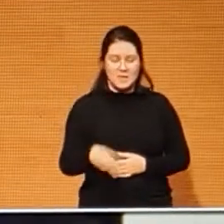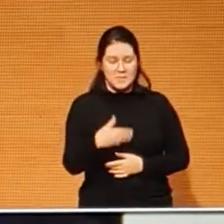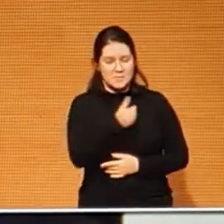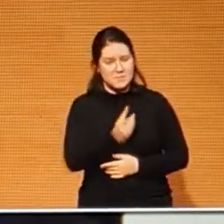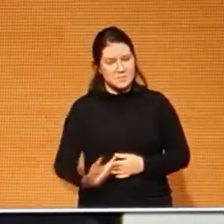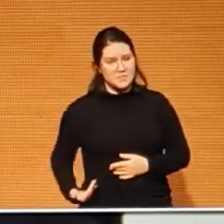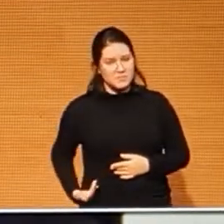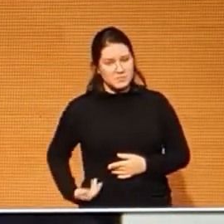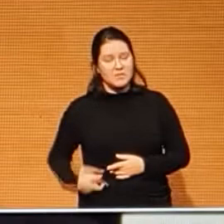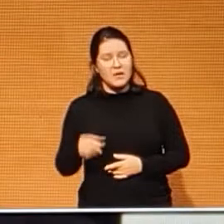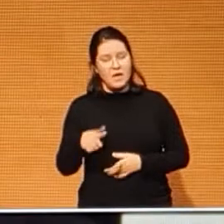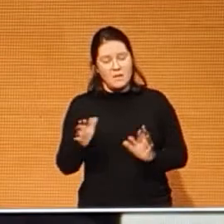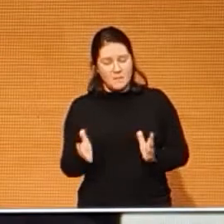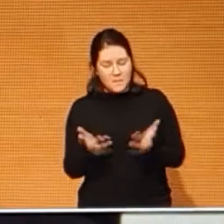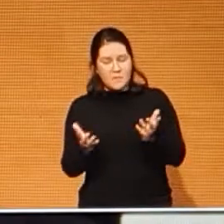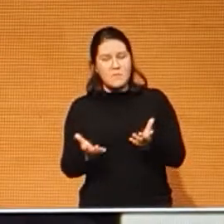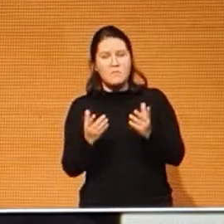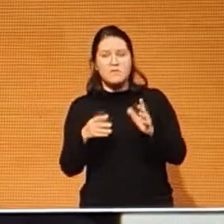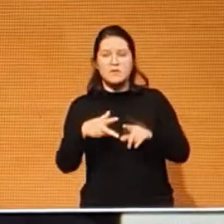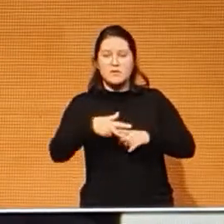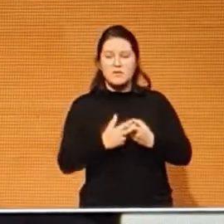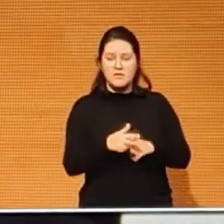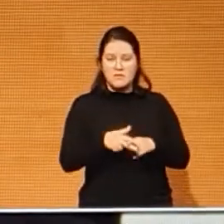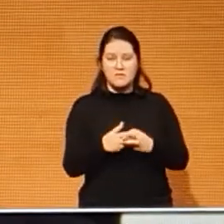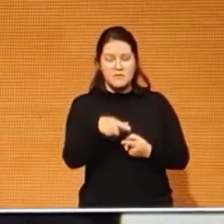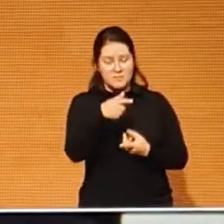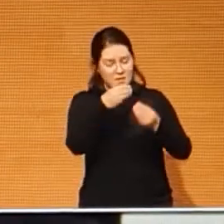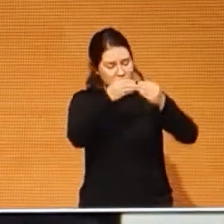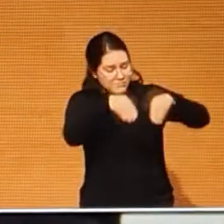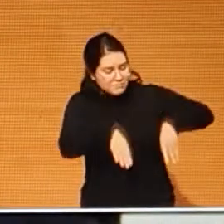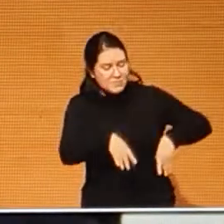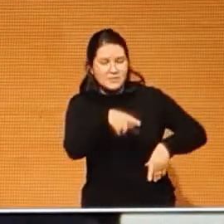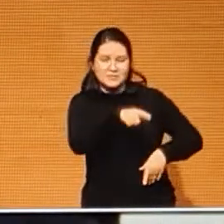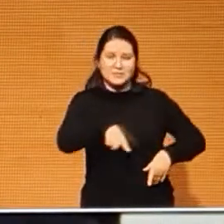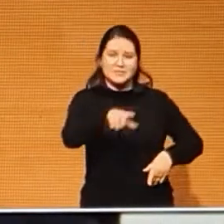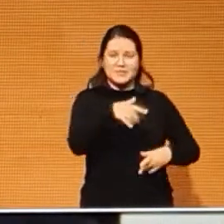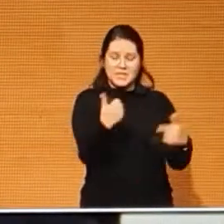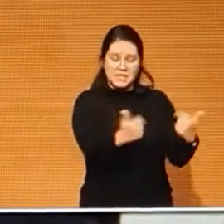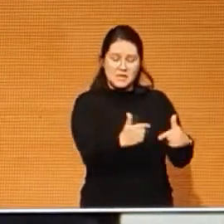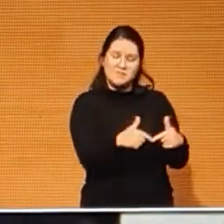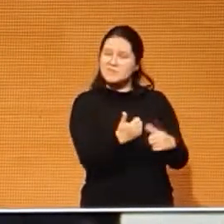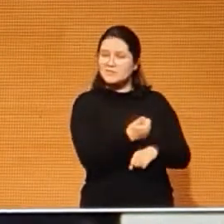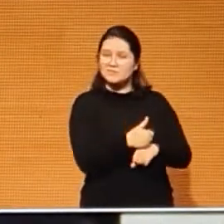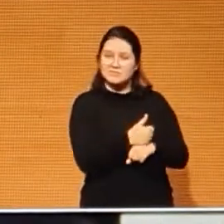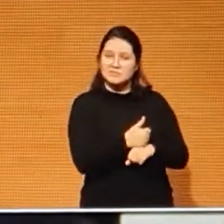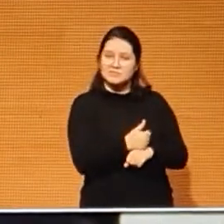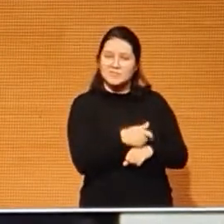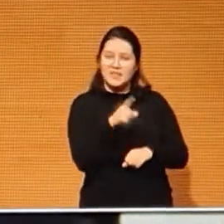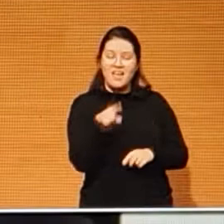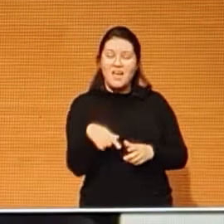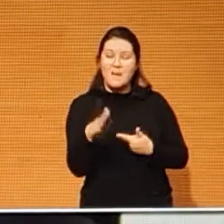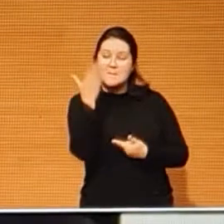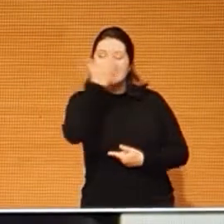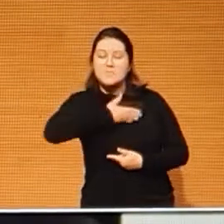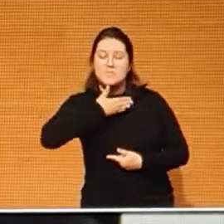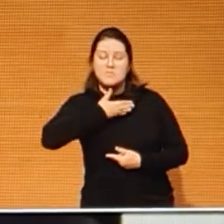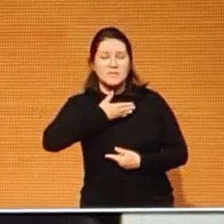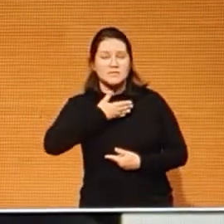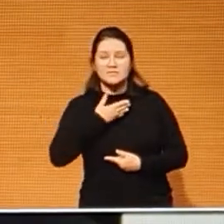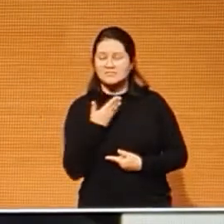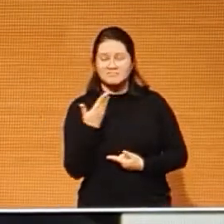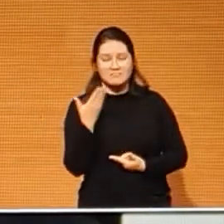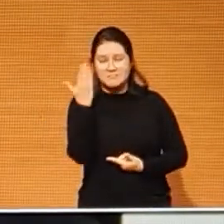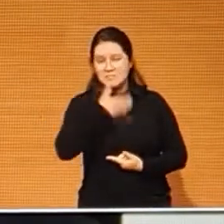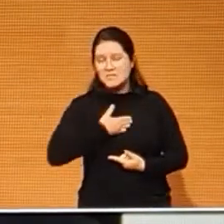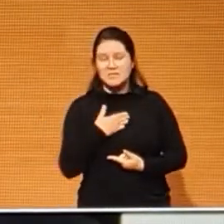ignora a qualificação e profissionalização dos servidores públicos. Uma proposta que parte de premissas falsas e já desmontadas nesse evento.